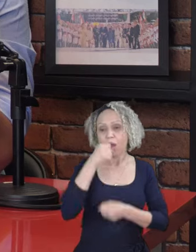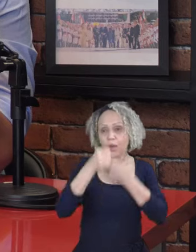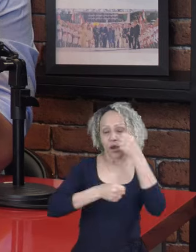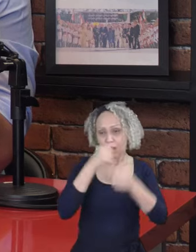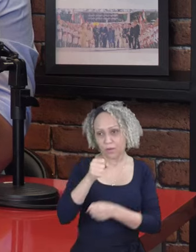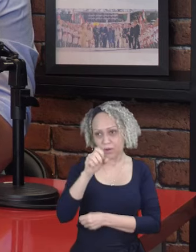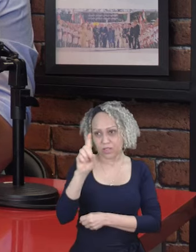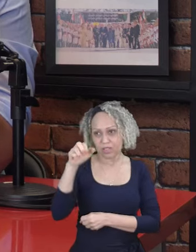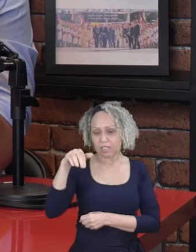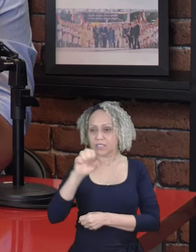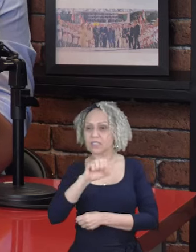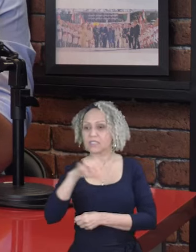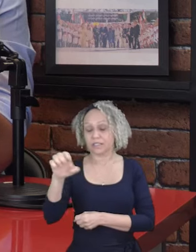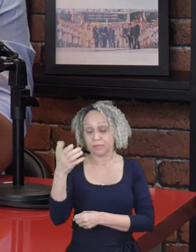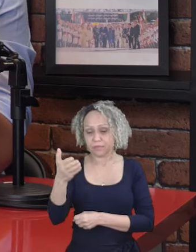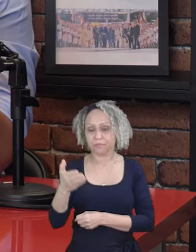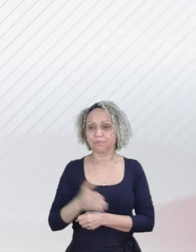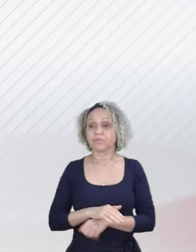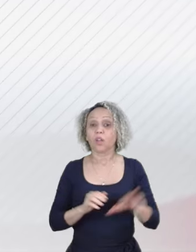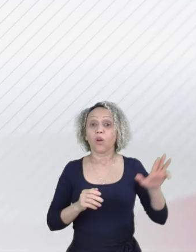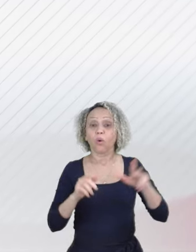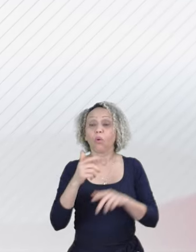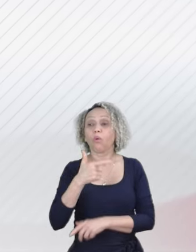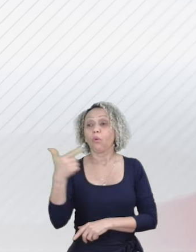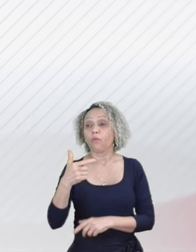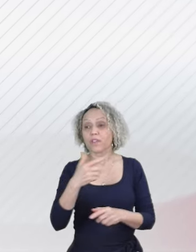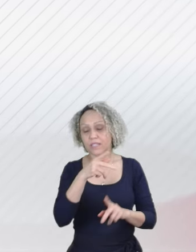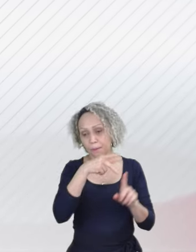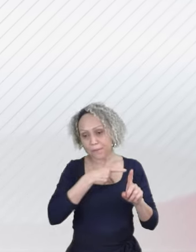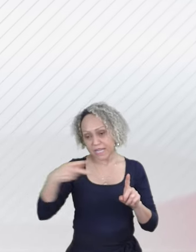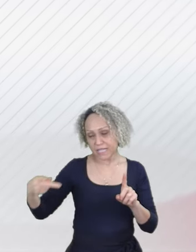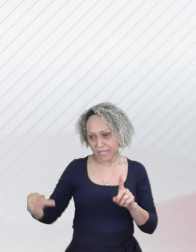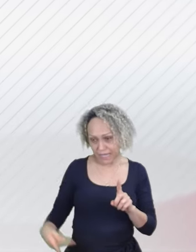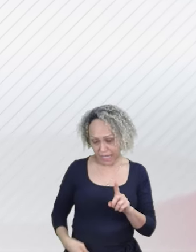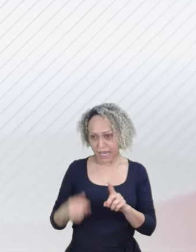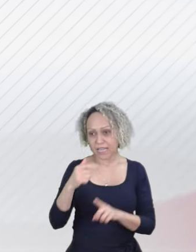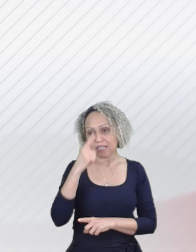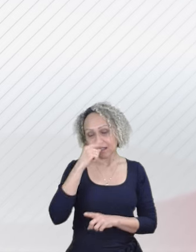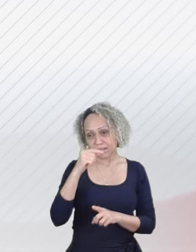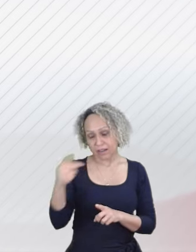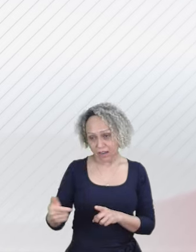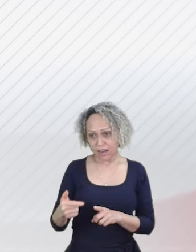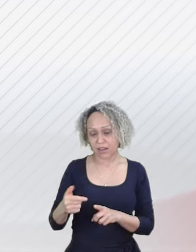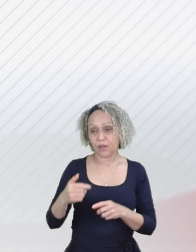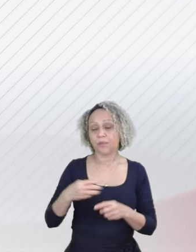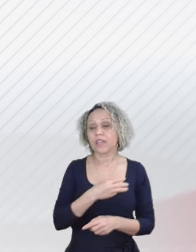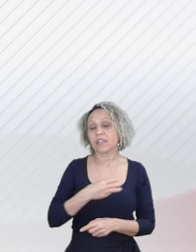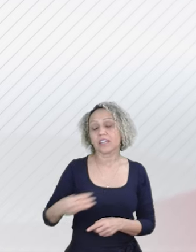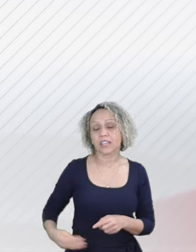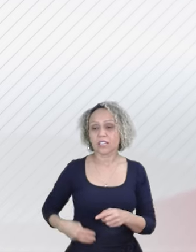rádio PT, Denise Coelho. O anúncio foi feito pelo vice-presidente e ministro do Desenvolvimento,